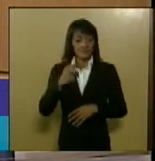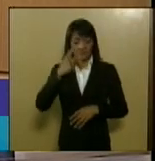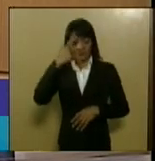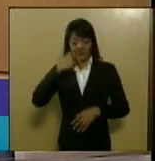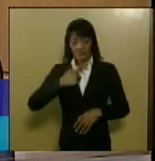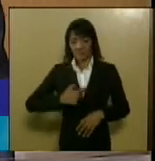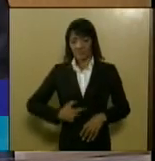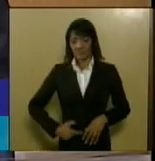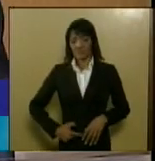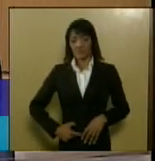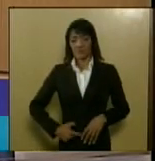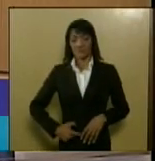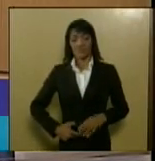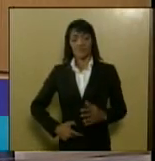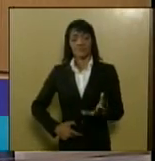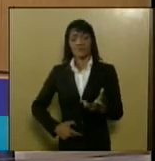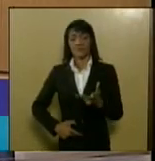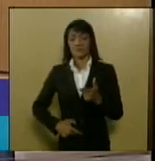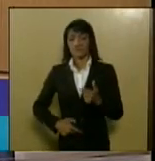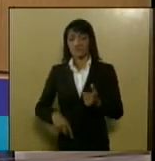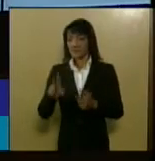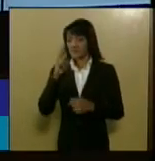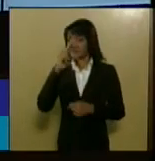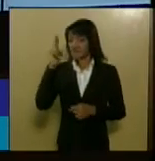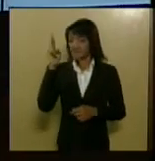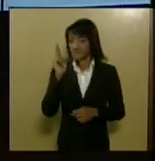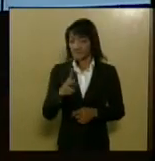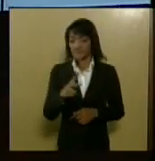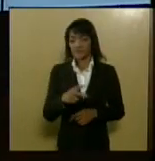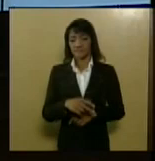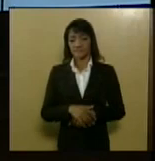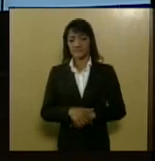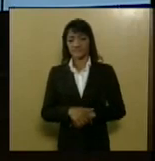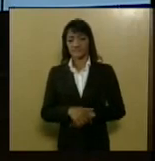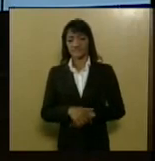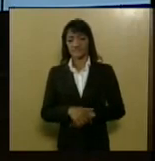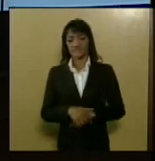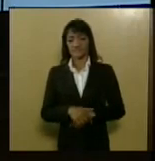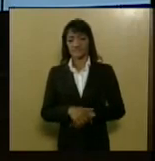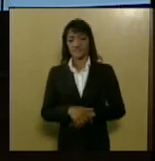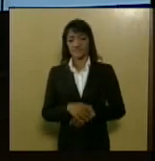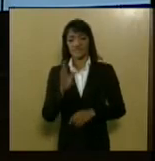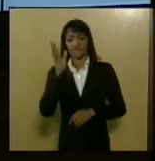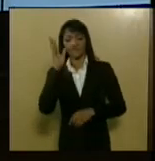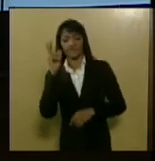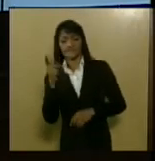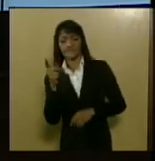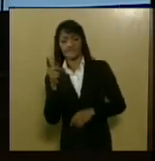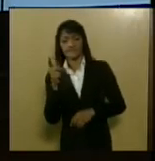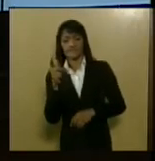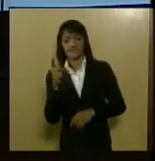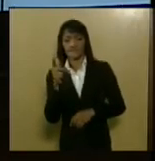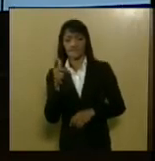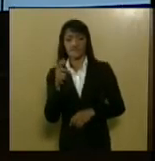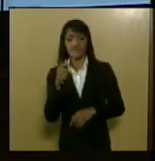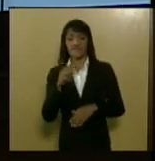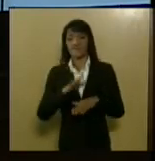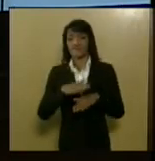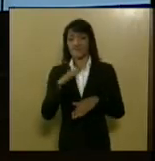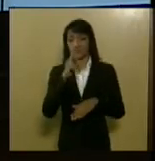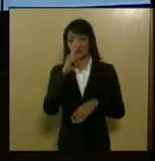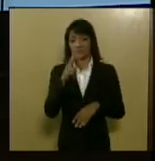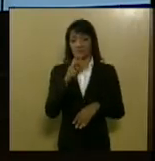de uma forma agressiva sendo que esse comprometimento é maior na área respiratória